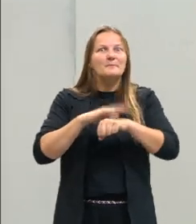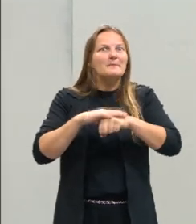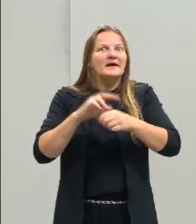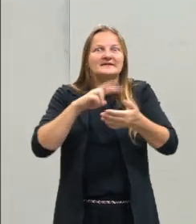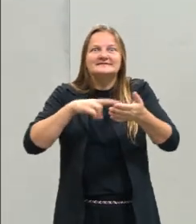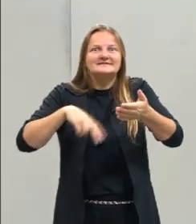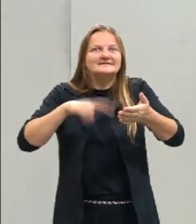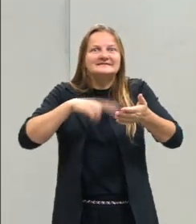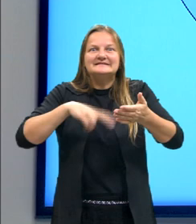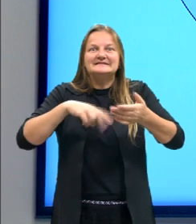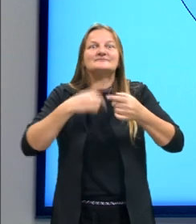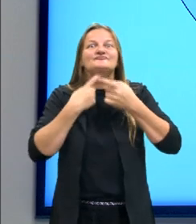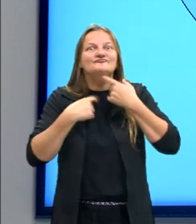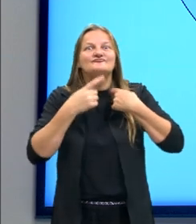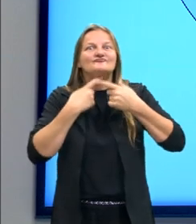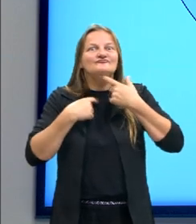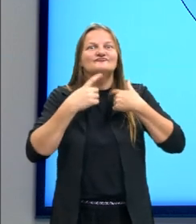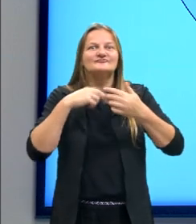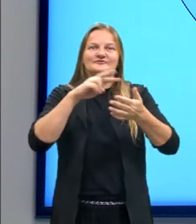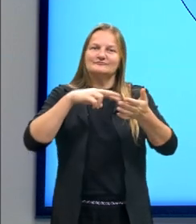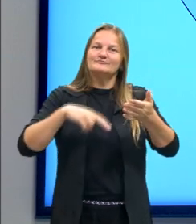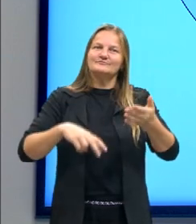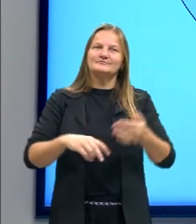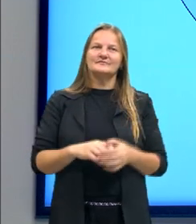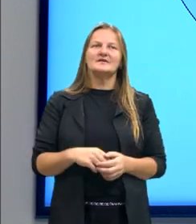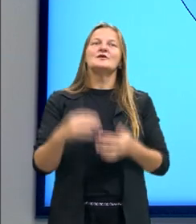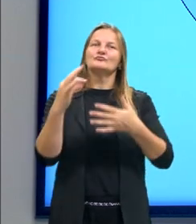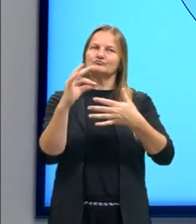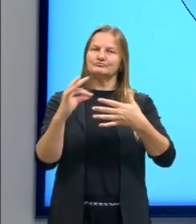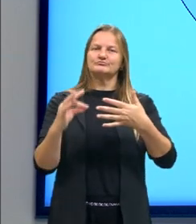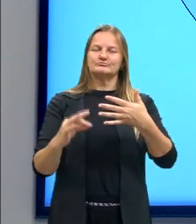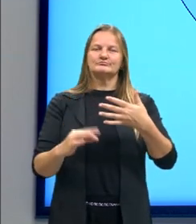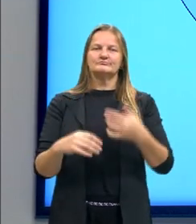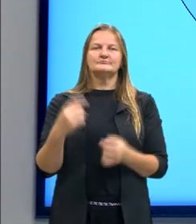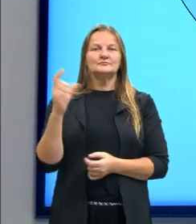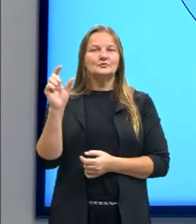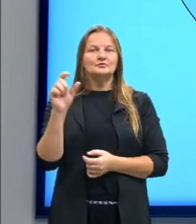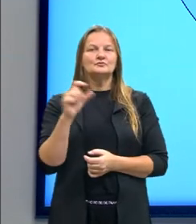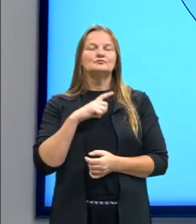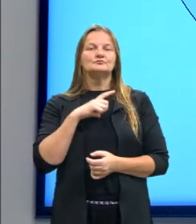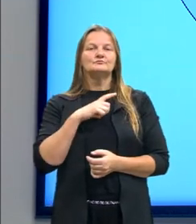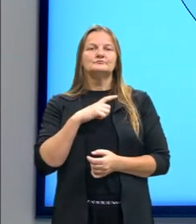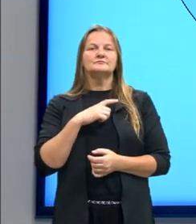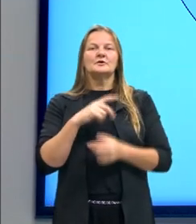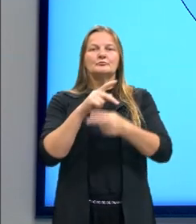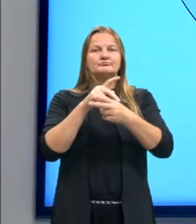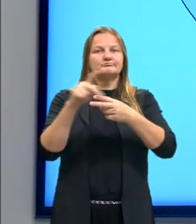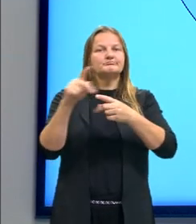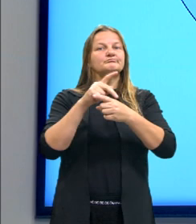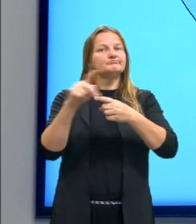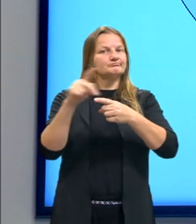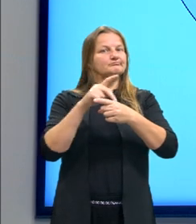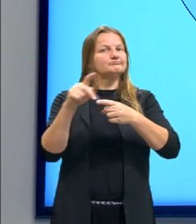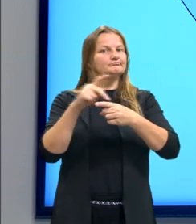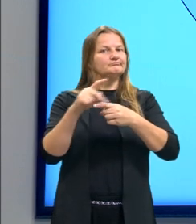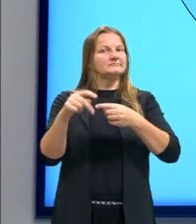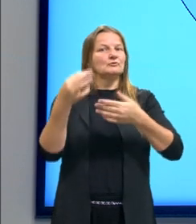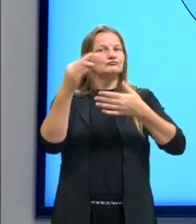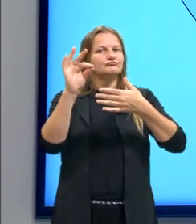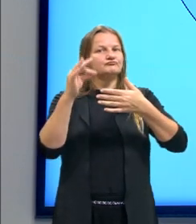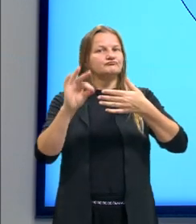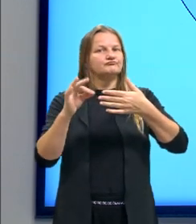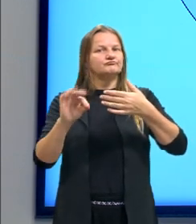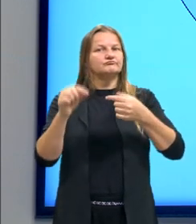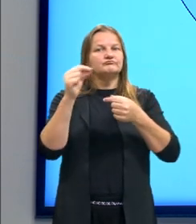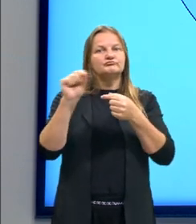naquela leitura. Isso é um detalhe. O outro é que a gente tem um padrão de correção para essa